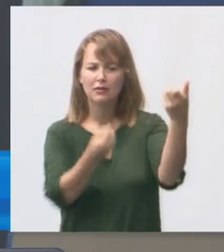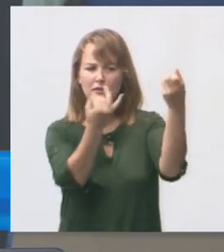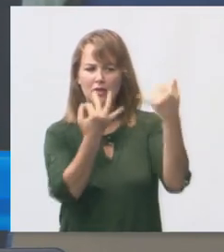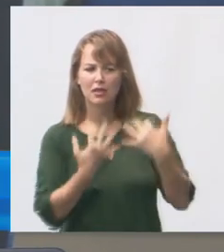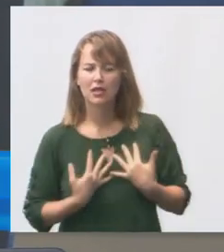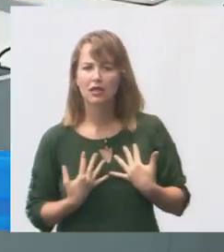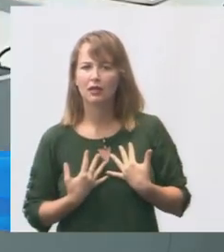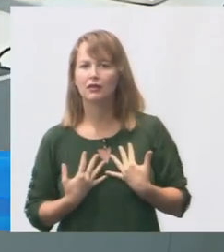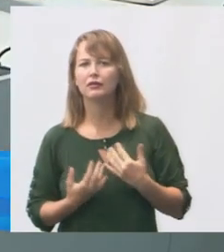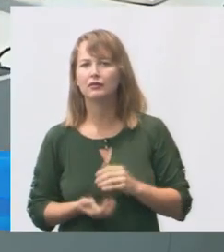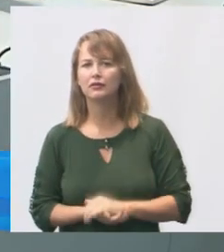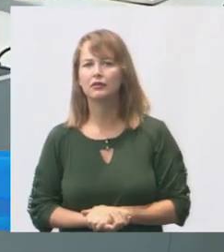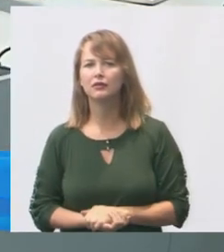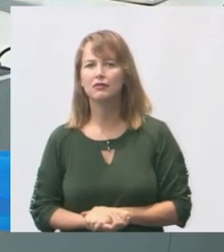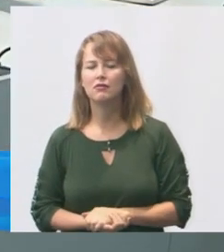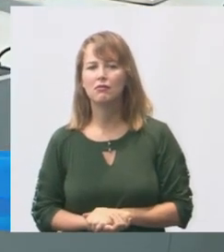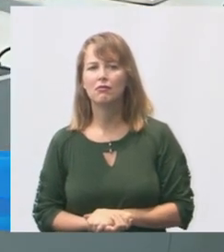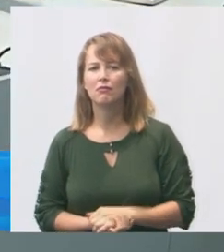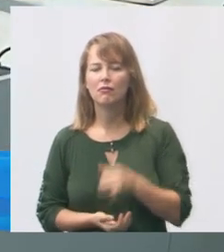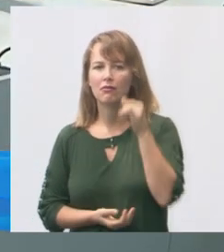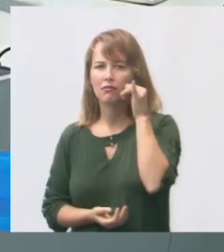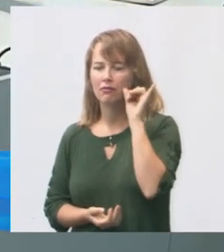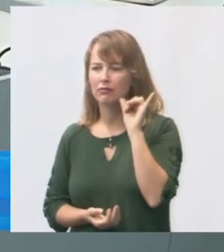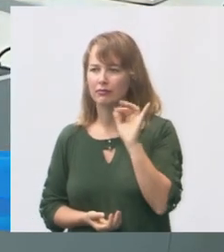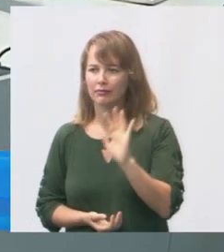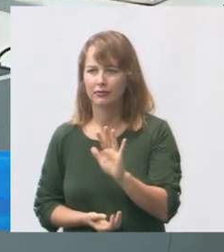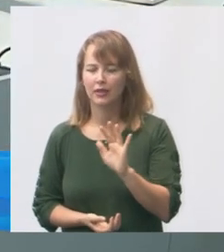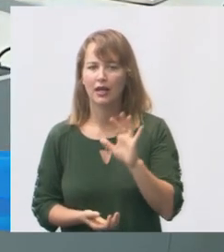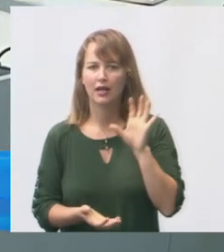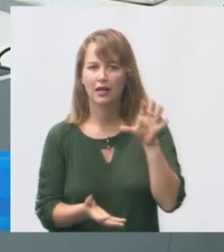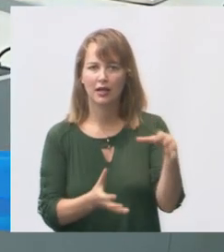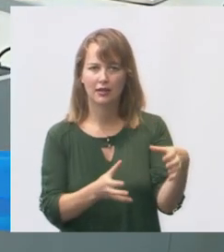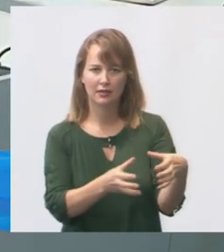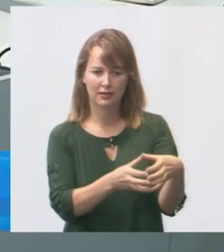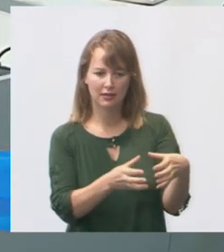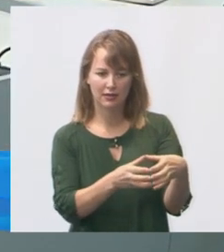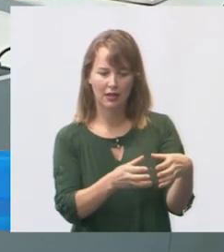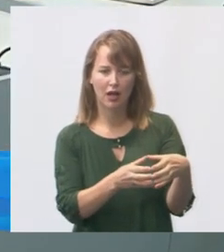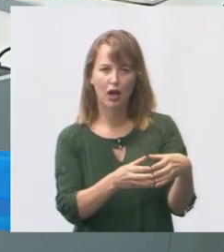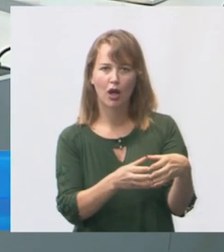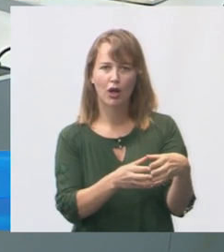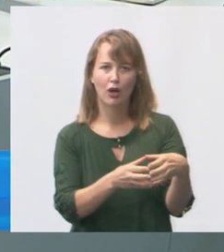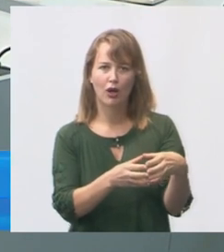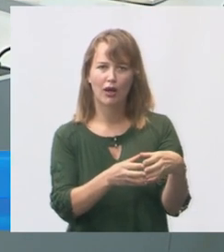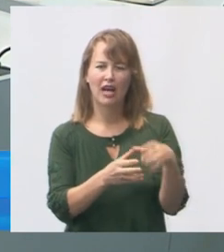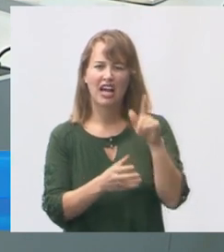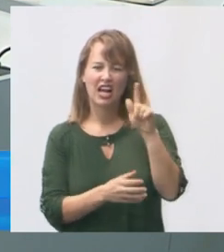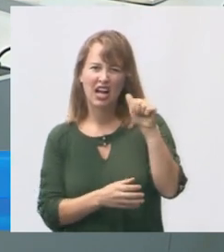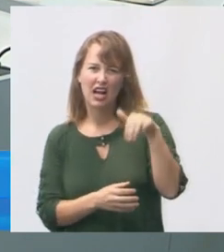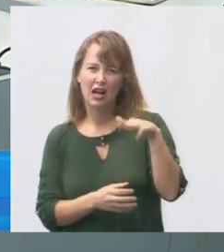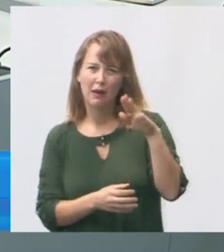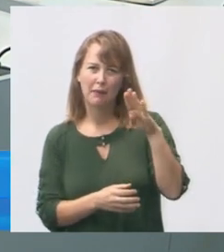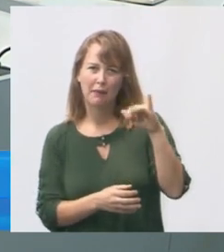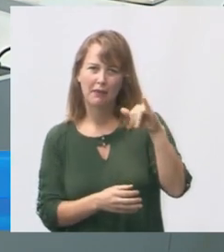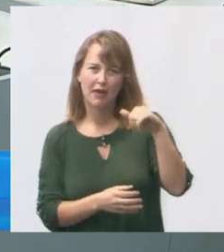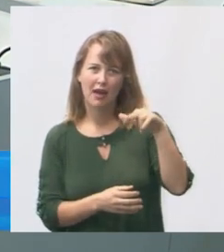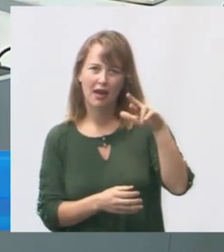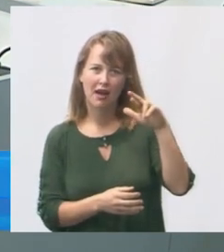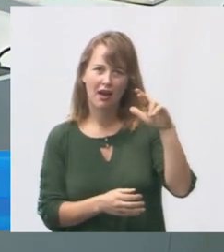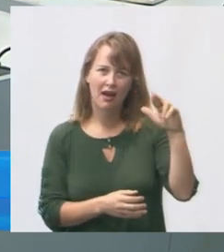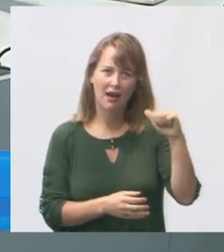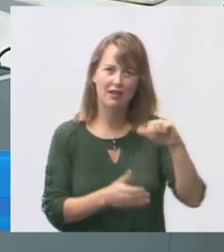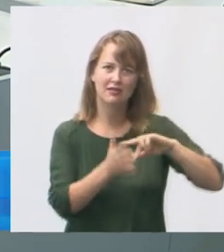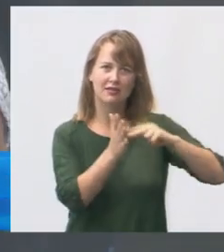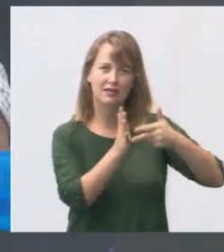Só para evitar, quando a gente fala que a central de serviço vai gambiar, não é o serviço mal feito, é o serviço pequeno, é o rápido,